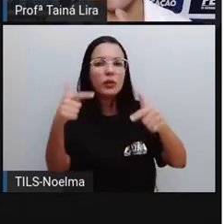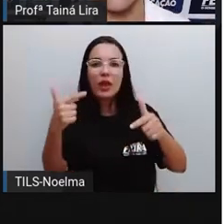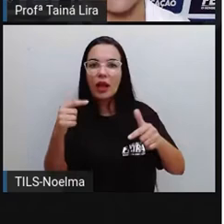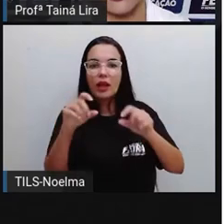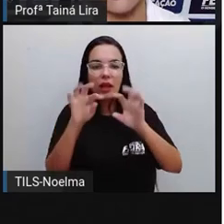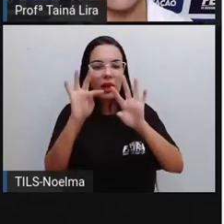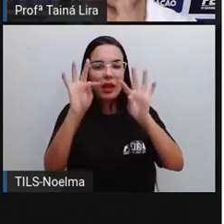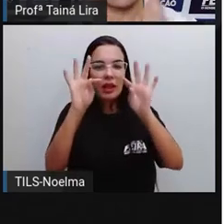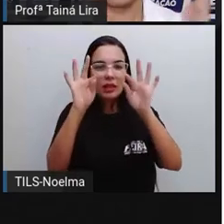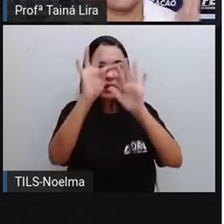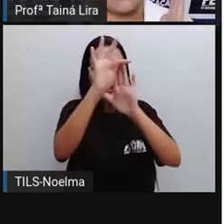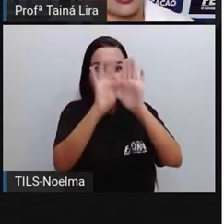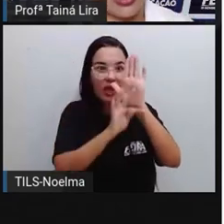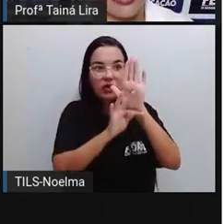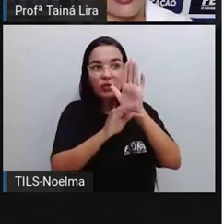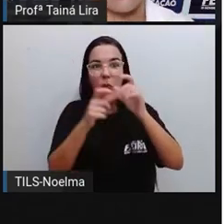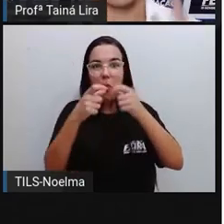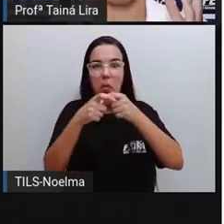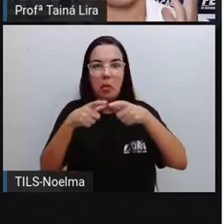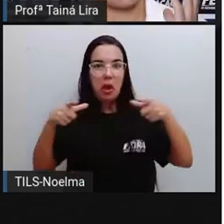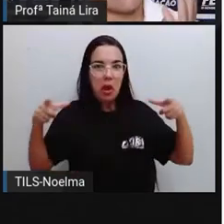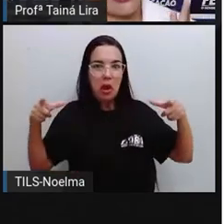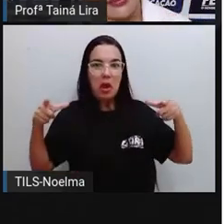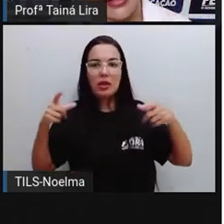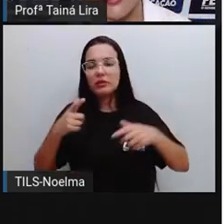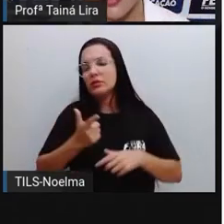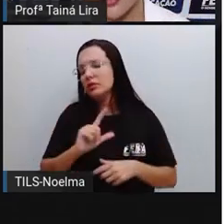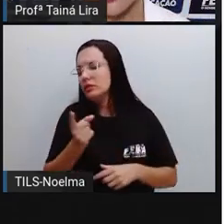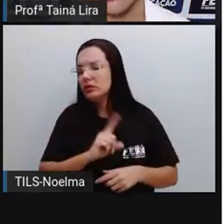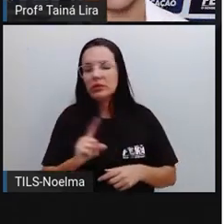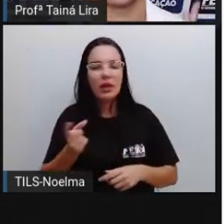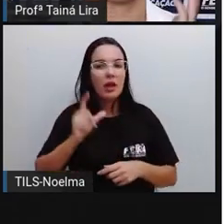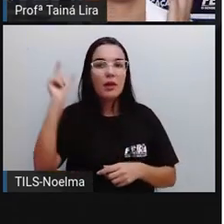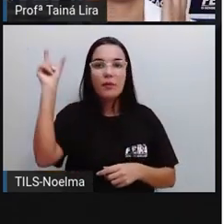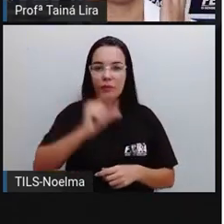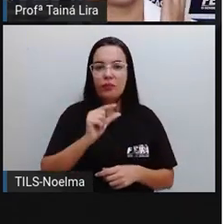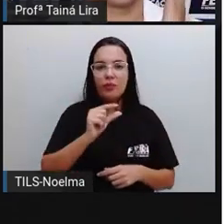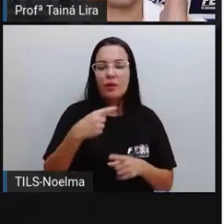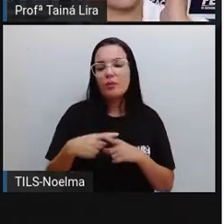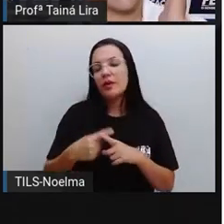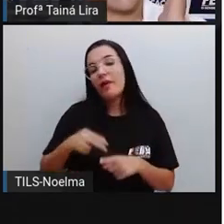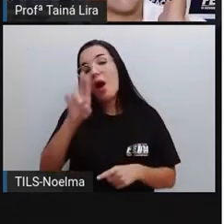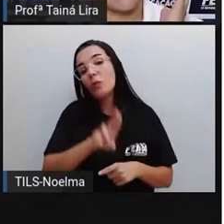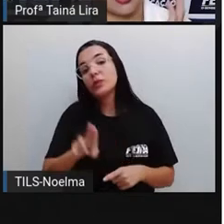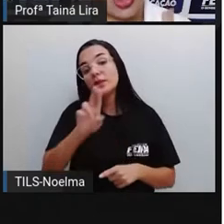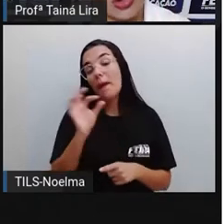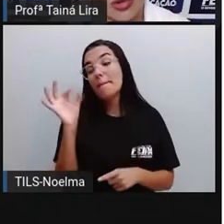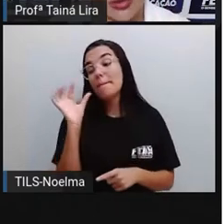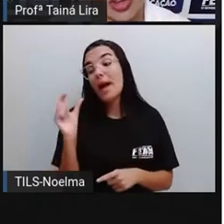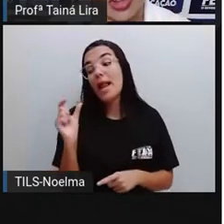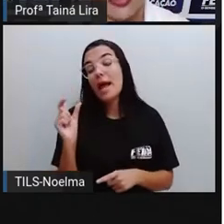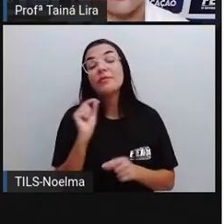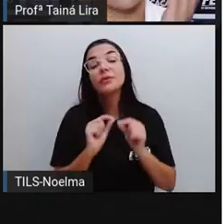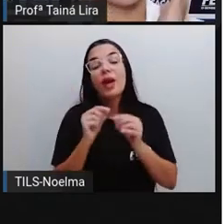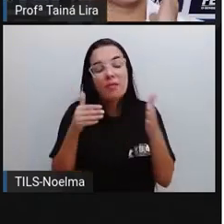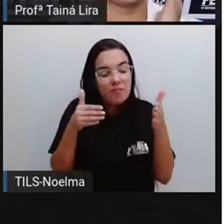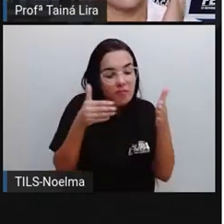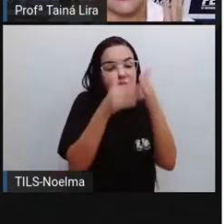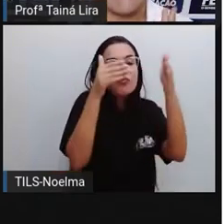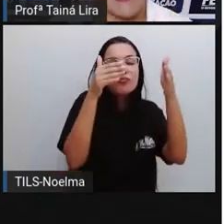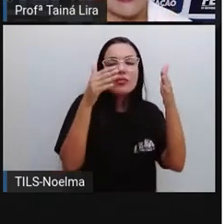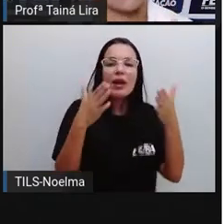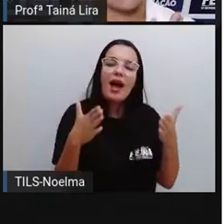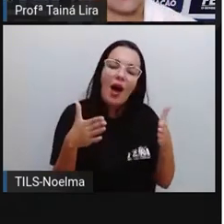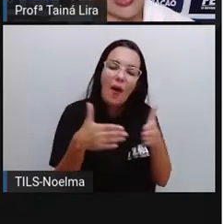Eles são textos objetivos, que já vai usar as palavrinhas corretas para atingir o objetivo dele,